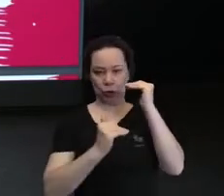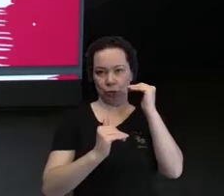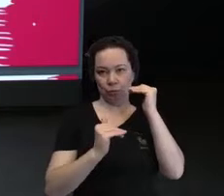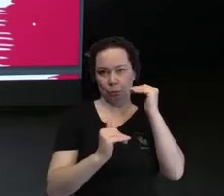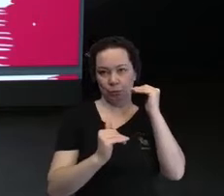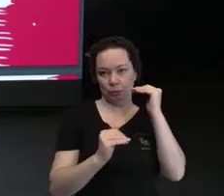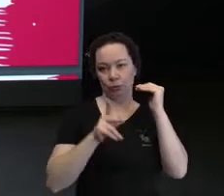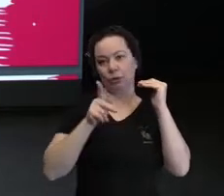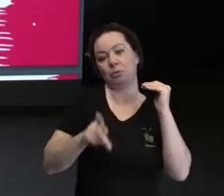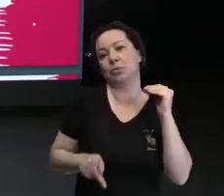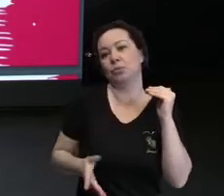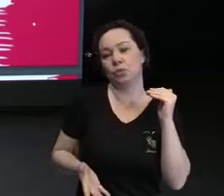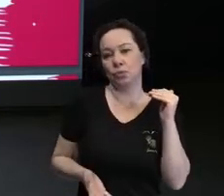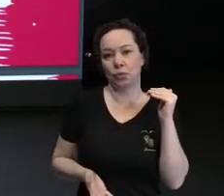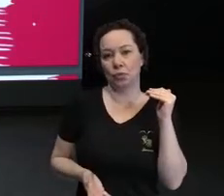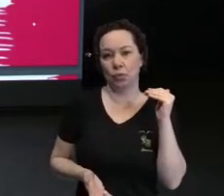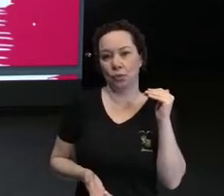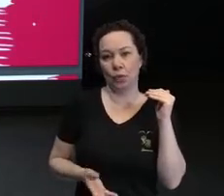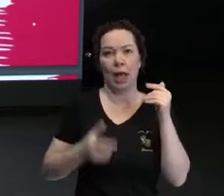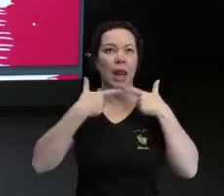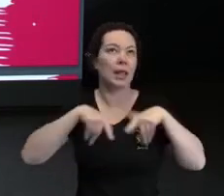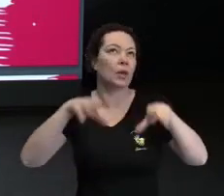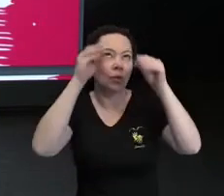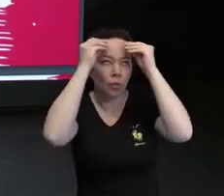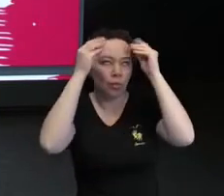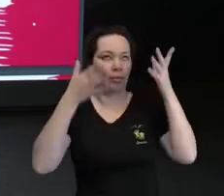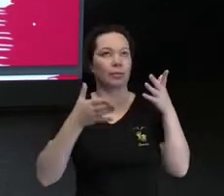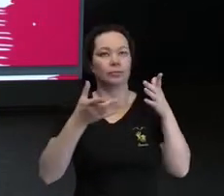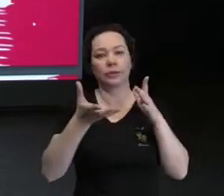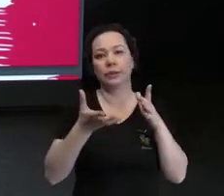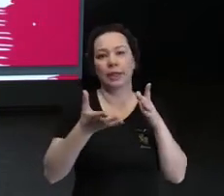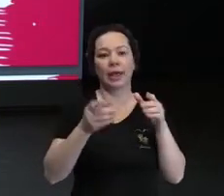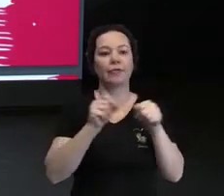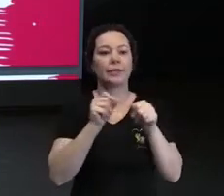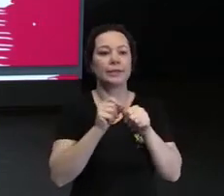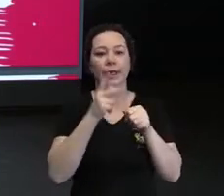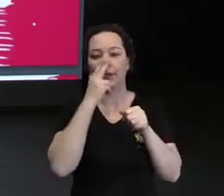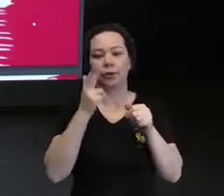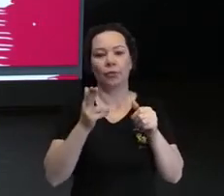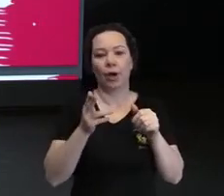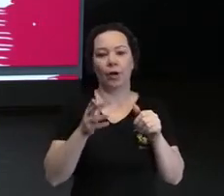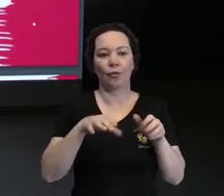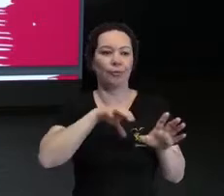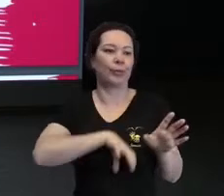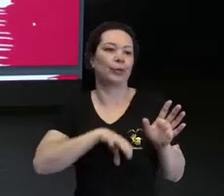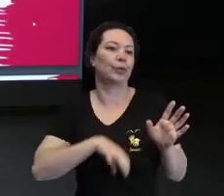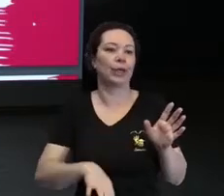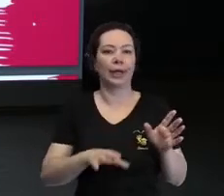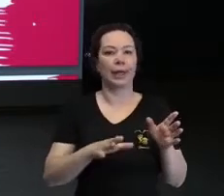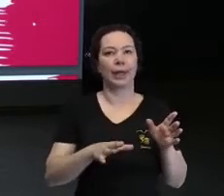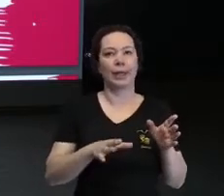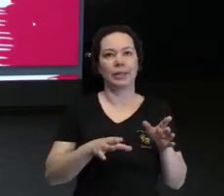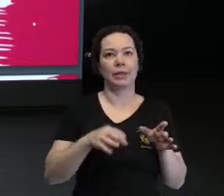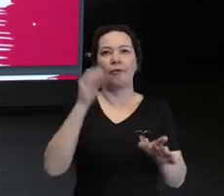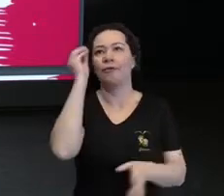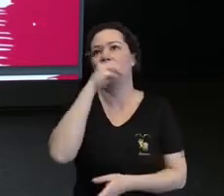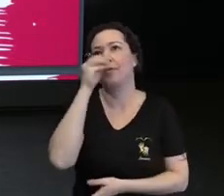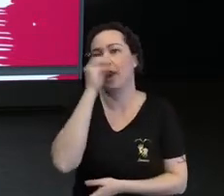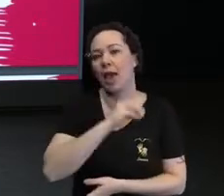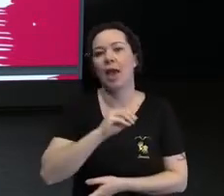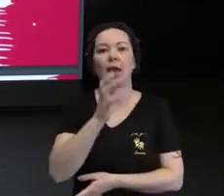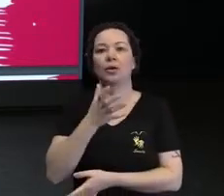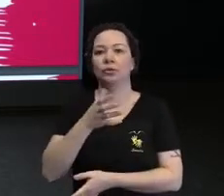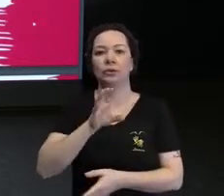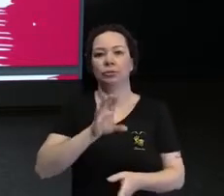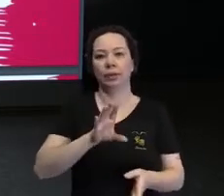a linguagem, a gente quer empobrecer a nossa gramática, a gente quer, não quer crescer no vocabulário,